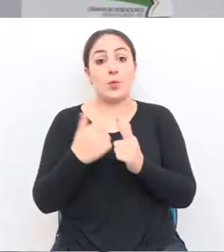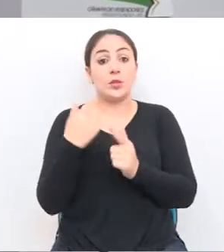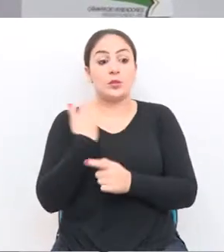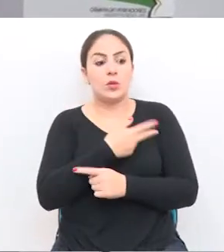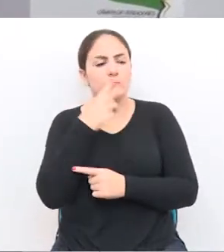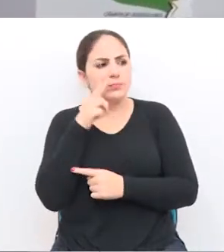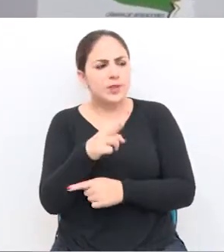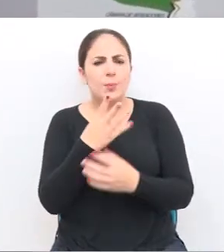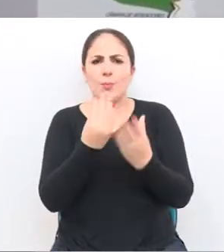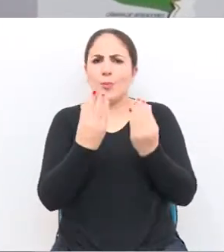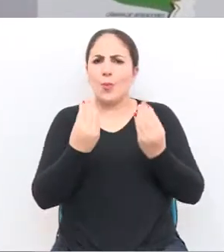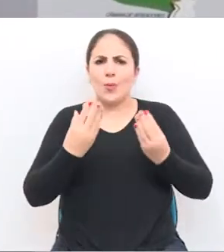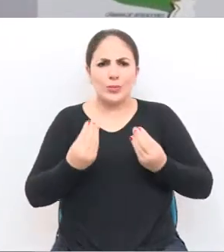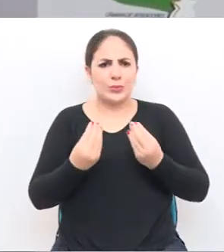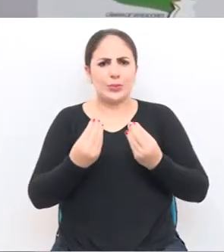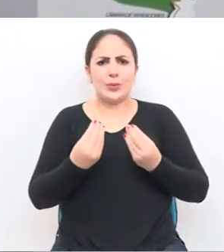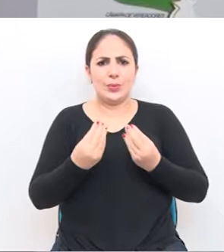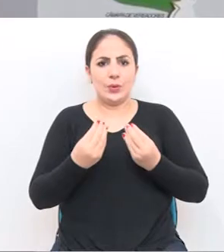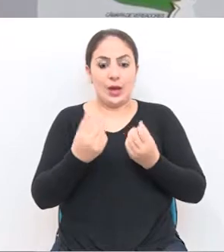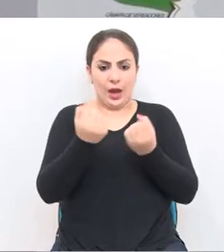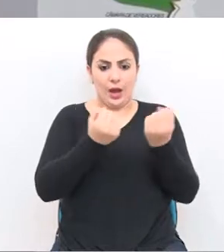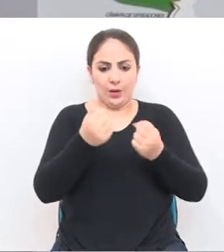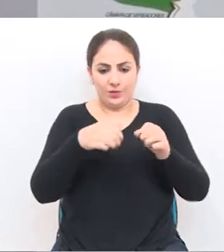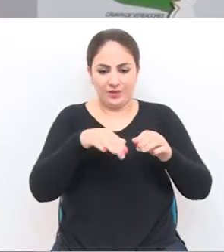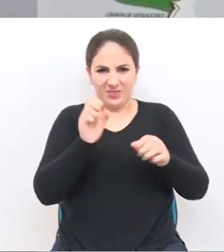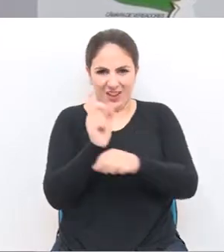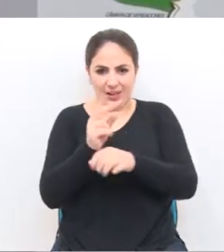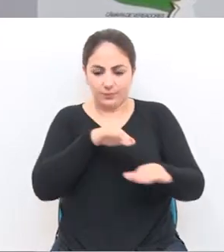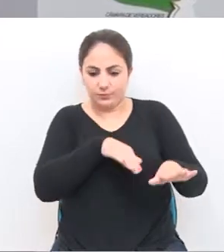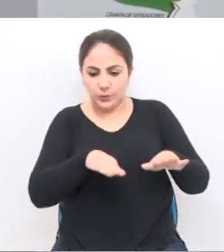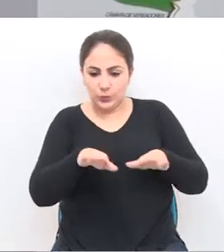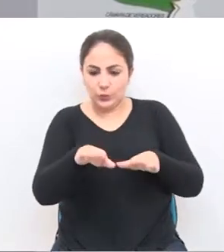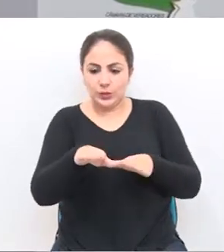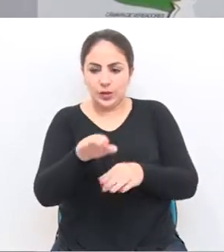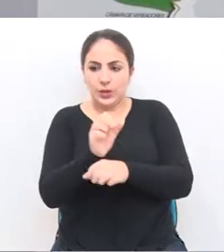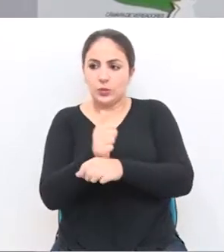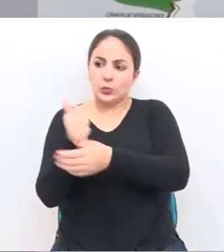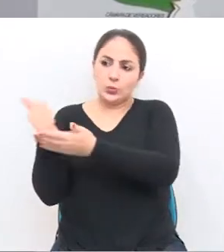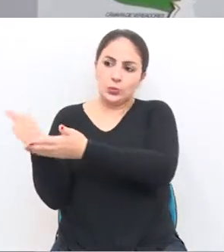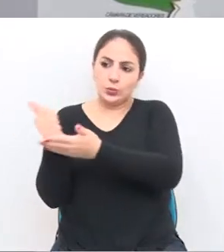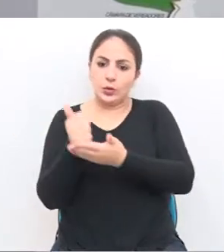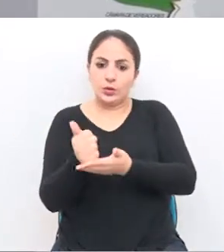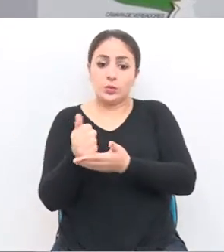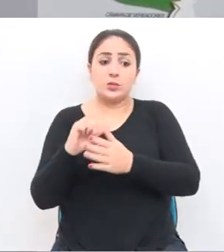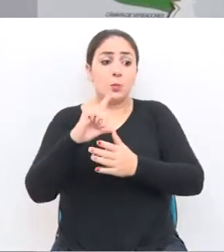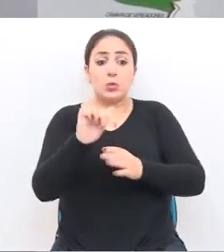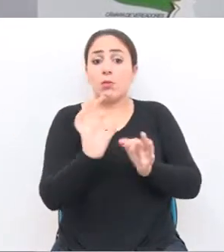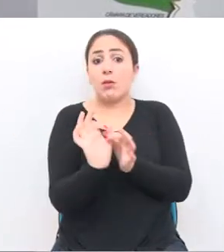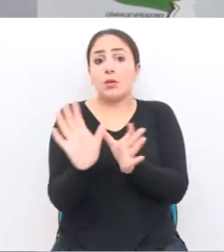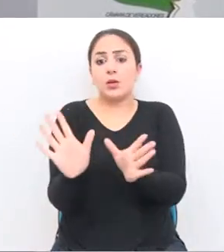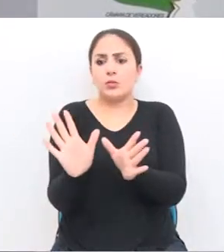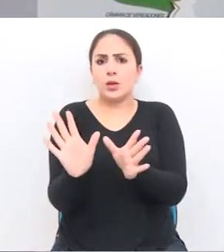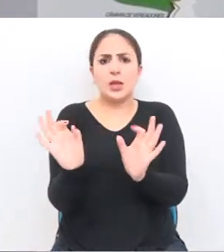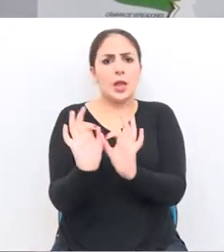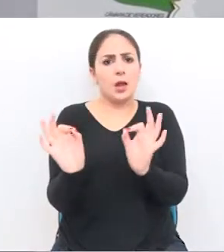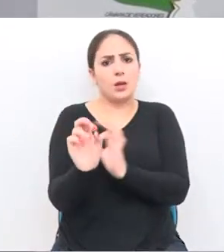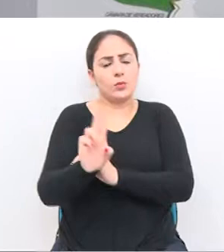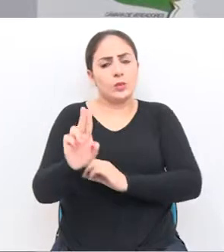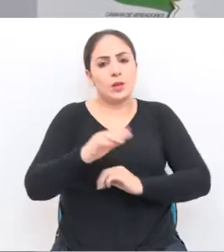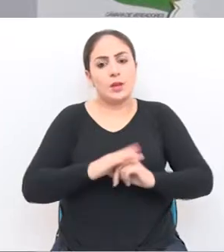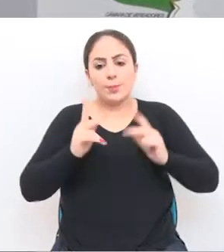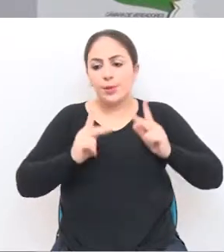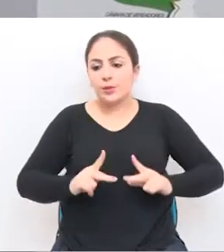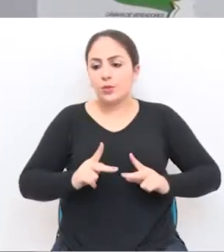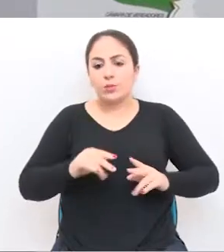vê é que muitos cargas e descargas em passundo, eles ficam ansiosos, não são usados e as